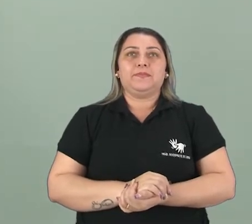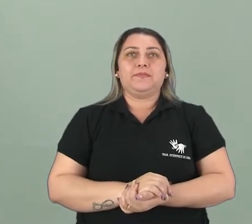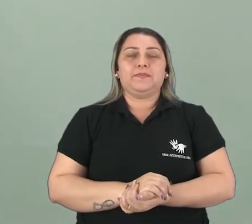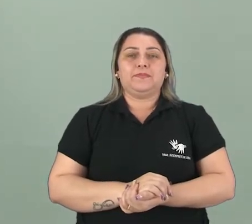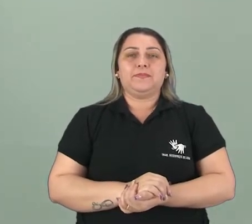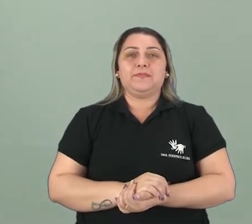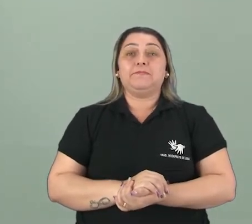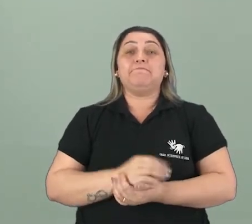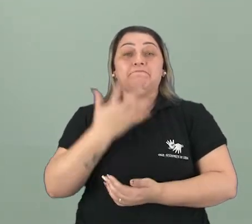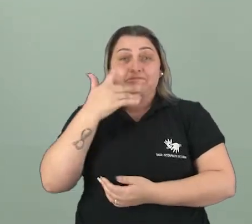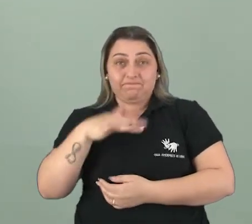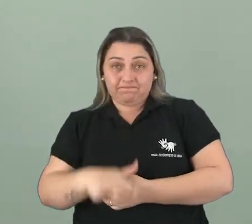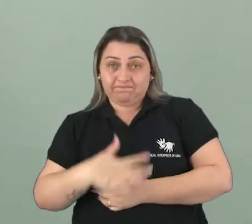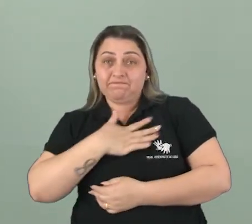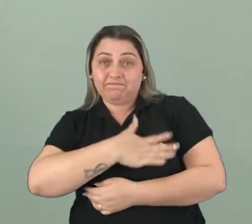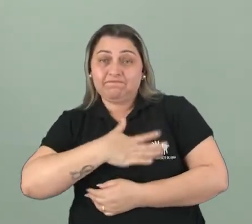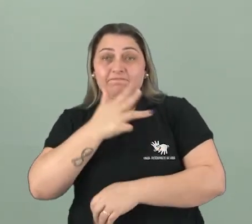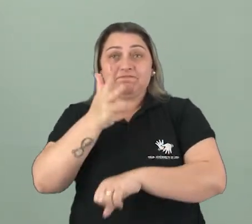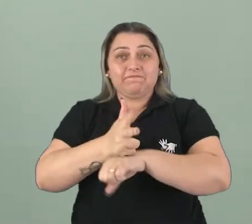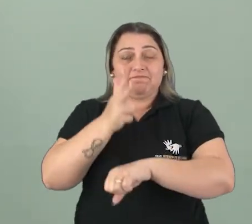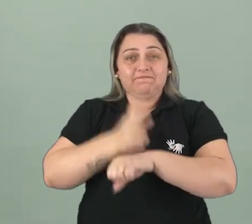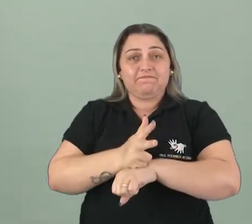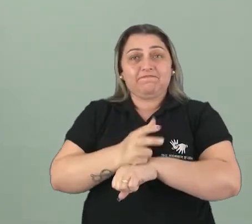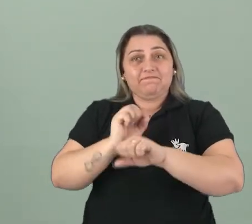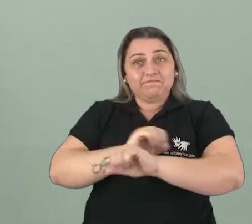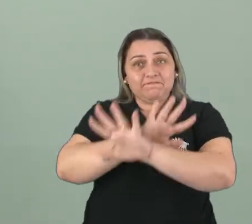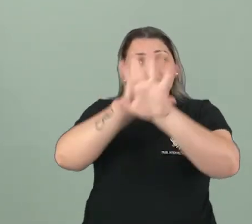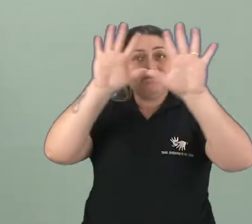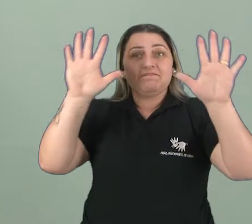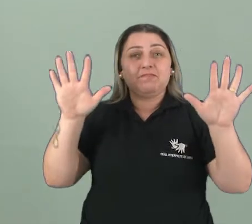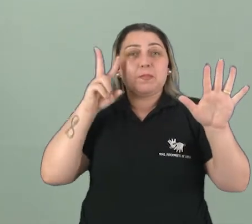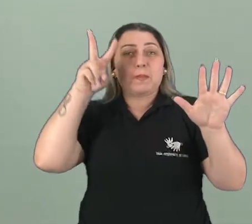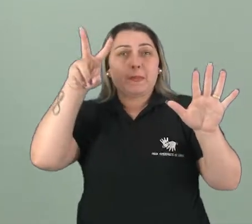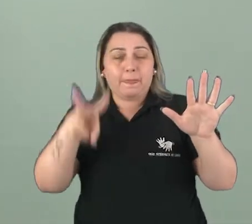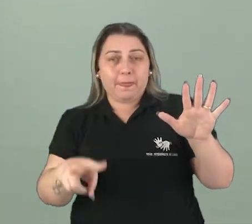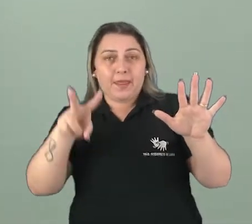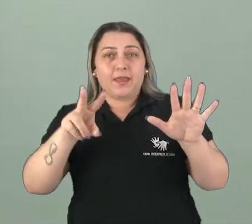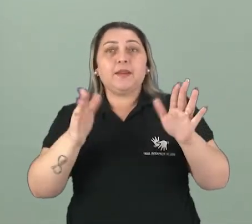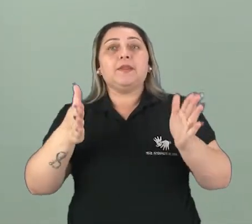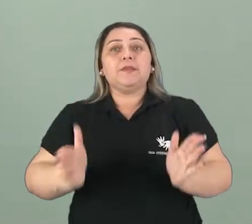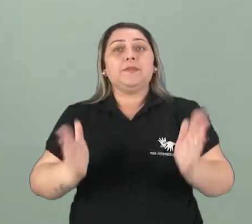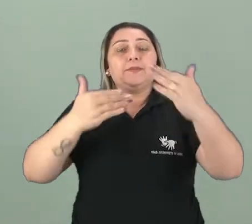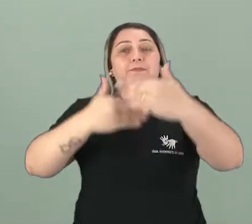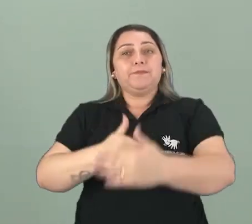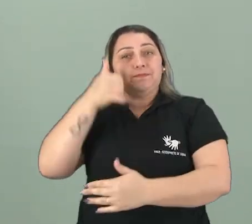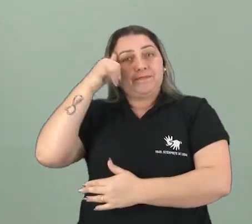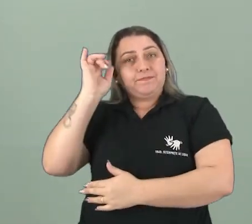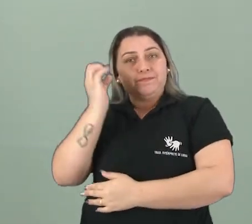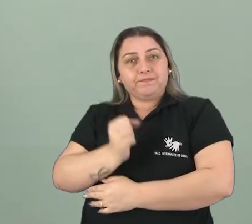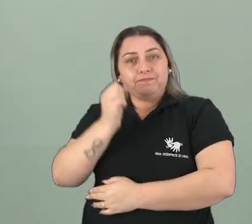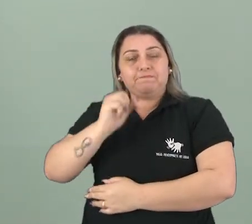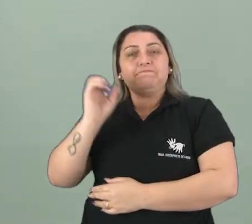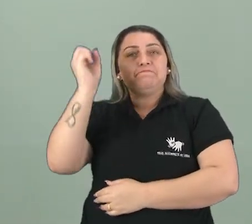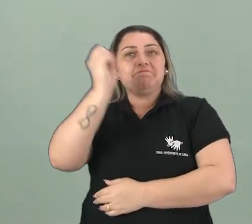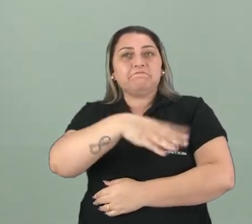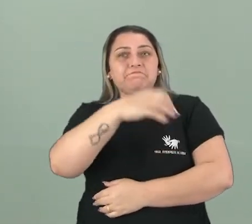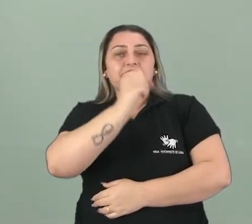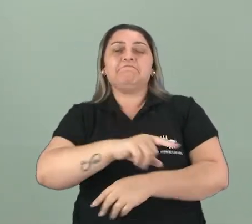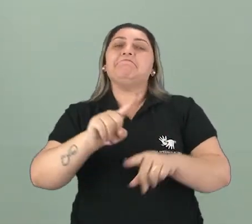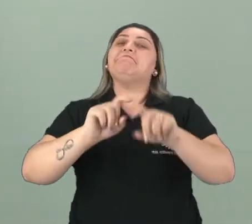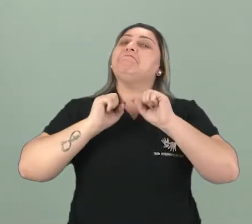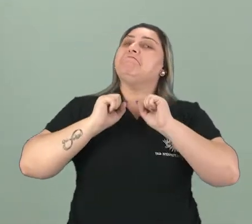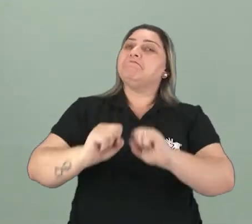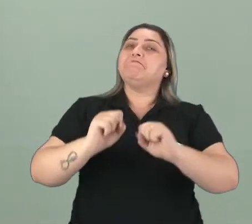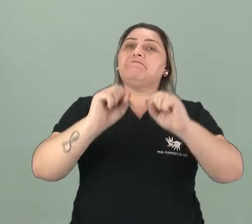Então, crianças, gostaram aí desse vídeo bem esclarecedor? Viu só aquelas caixinhas de leite que a gente descarta, joga fora? Ela pode